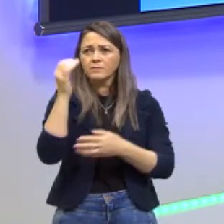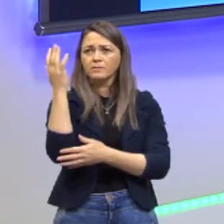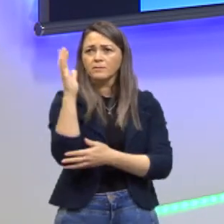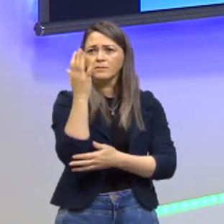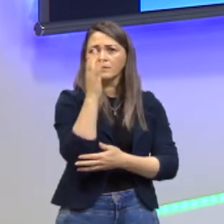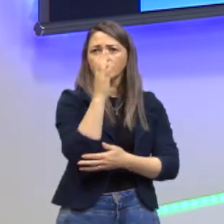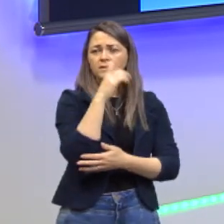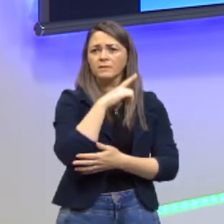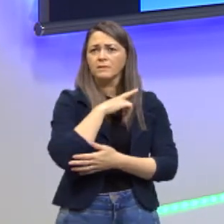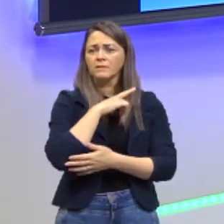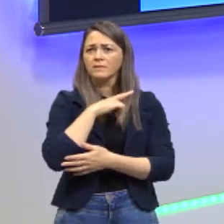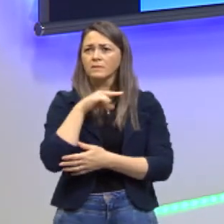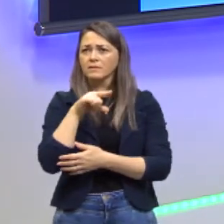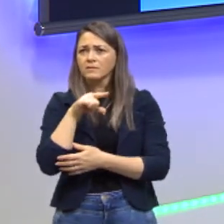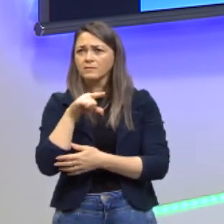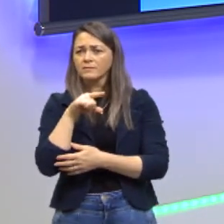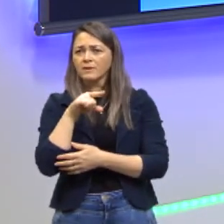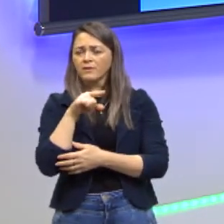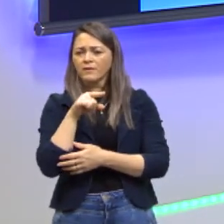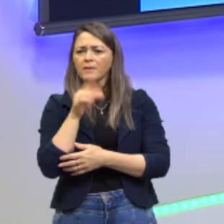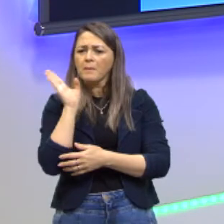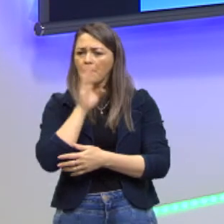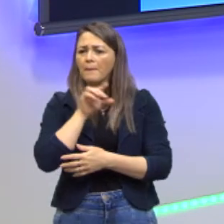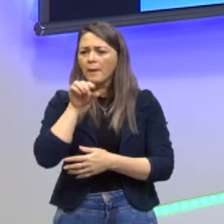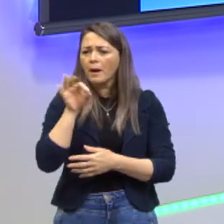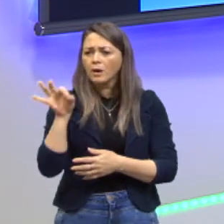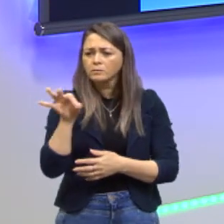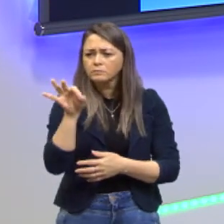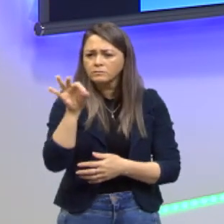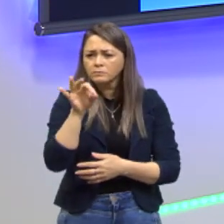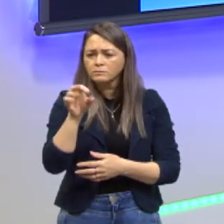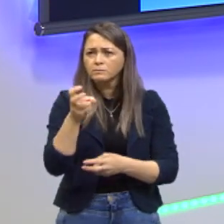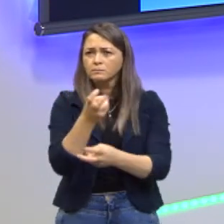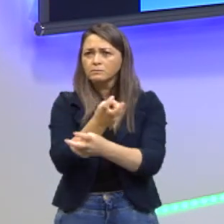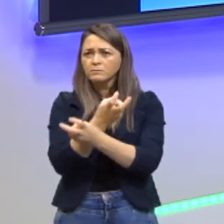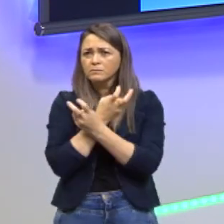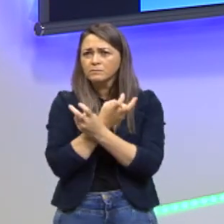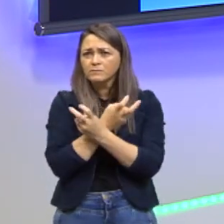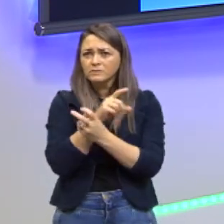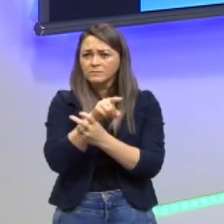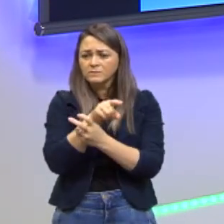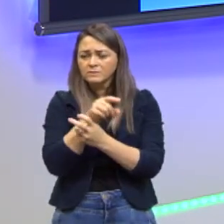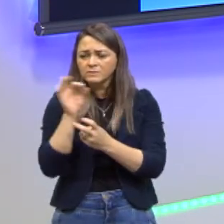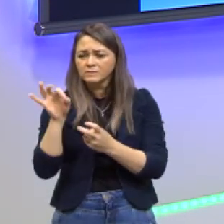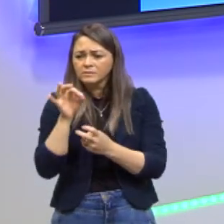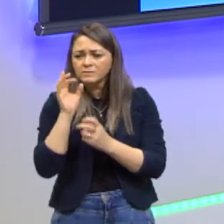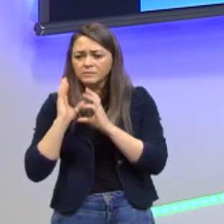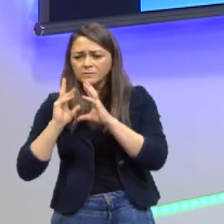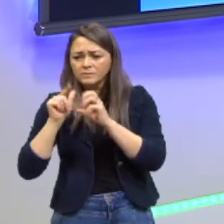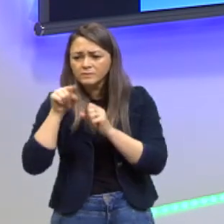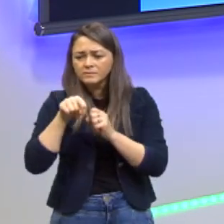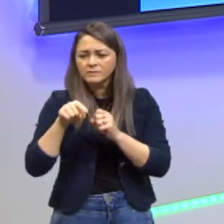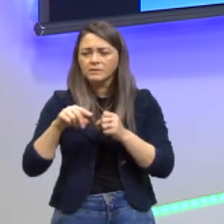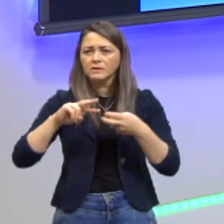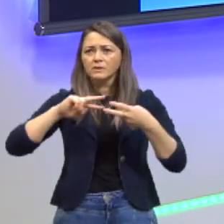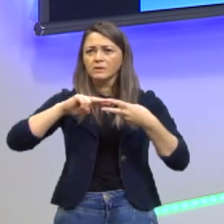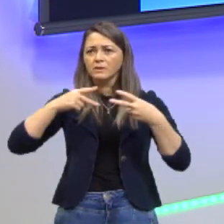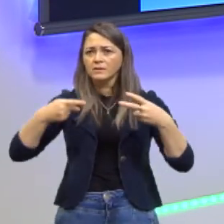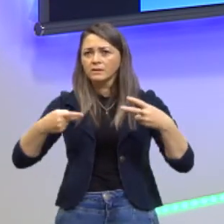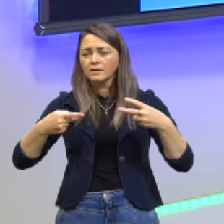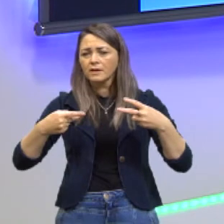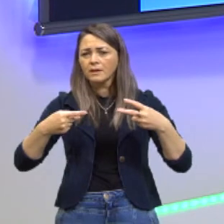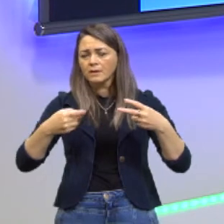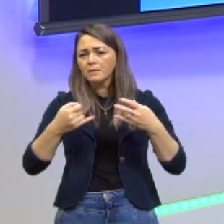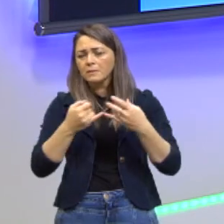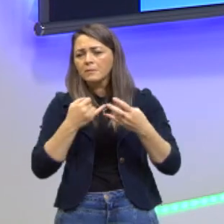algum agente nocivo, né? Alguma substância tóxica e colocam o DNA do milho. Vamos